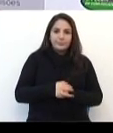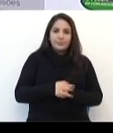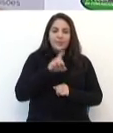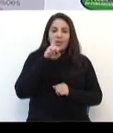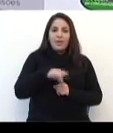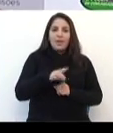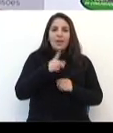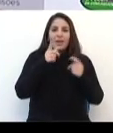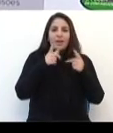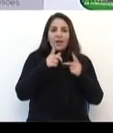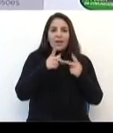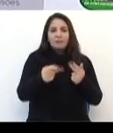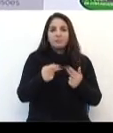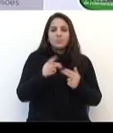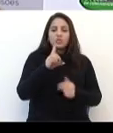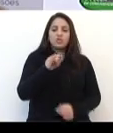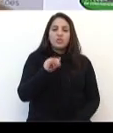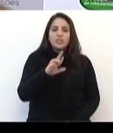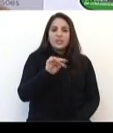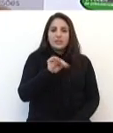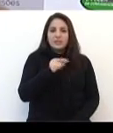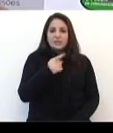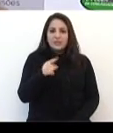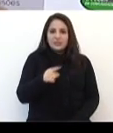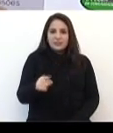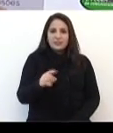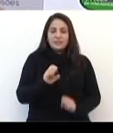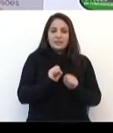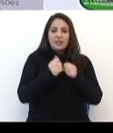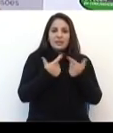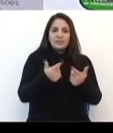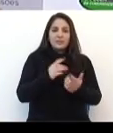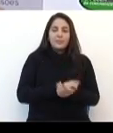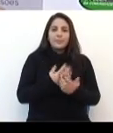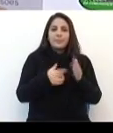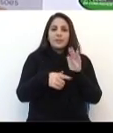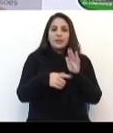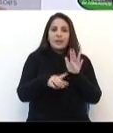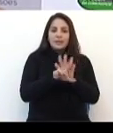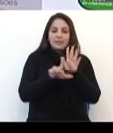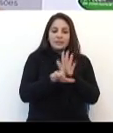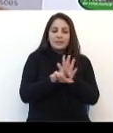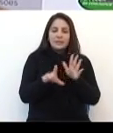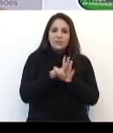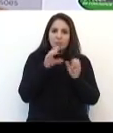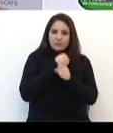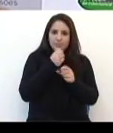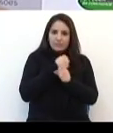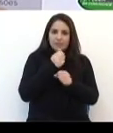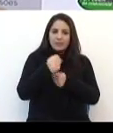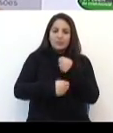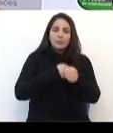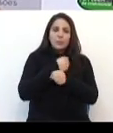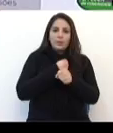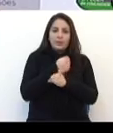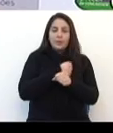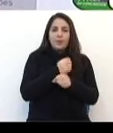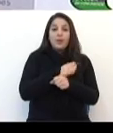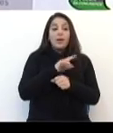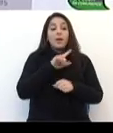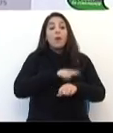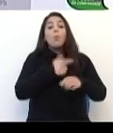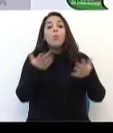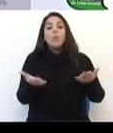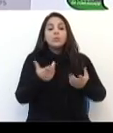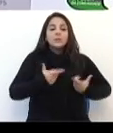das ações e dos investimentos. E a LDO, a Lei Orçamentária Anual, então, é mais no específico, ou seja, é onde vai